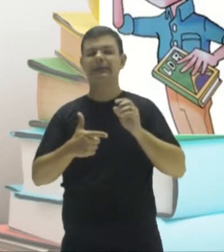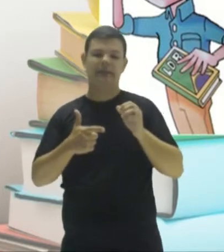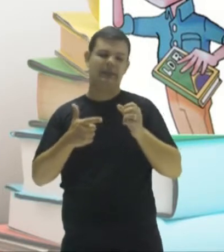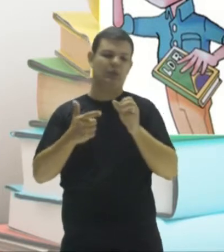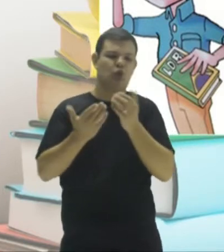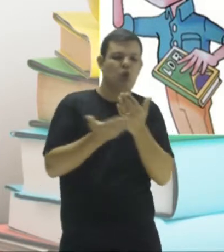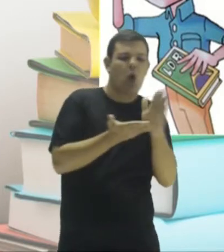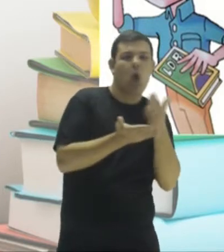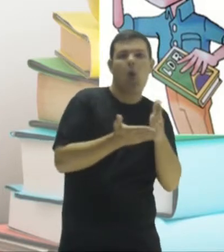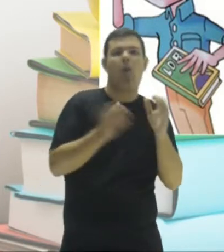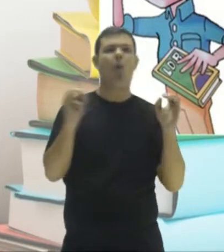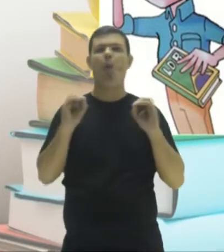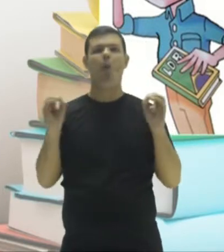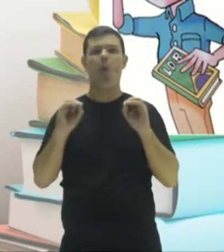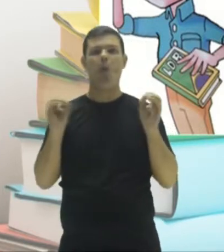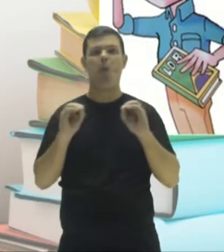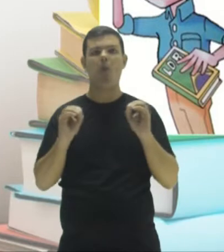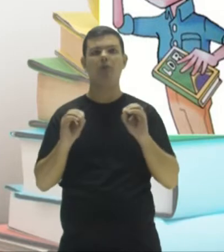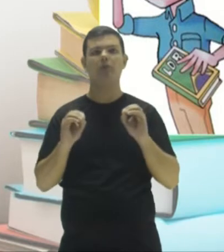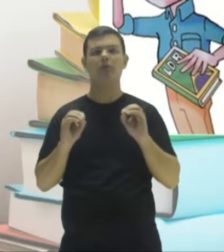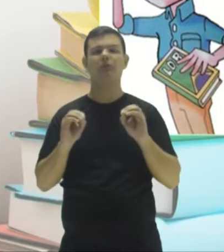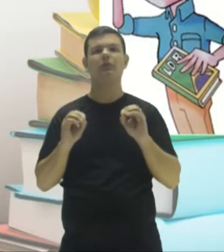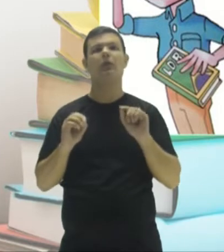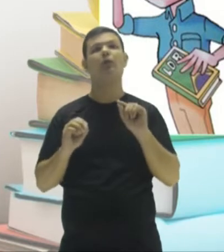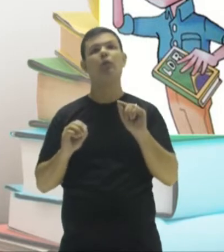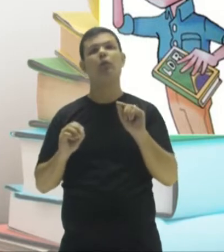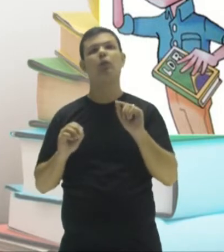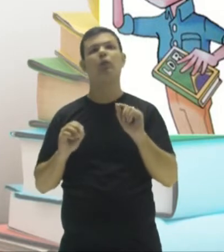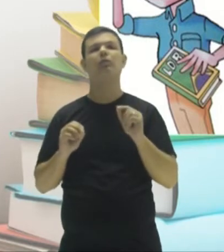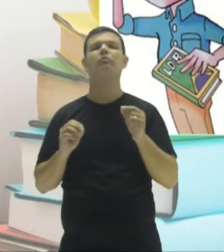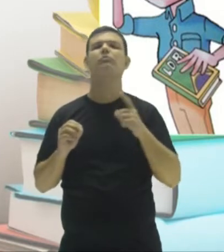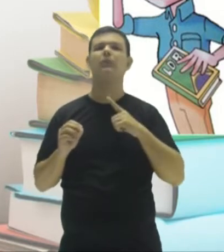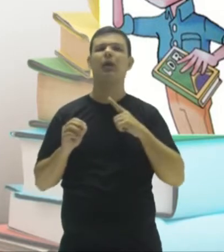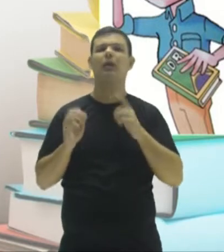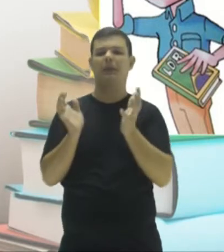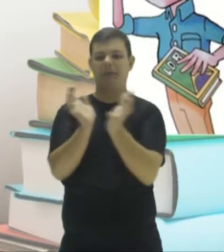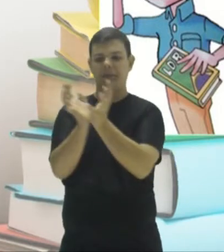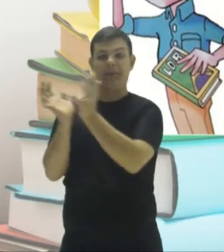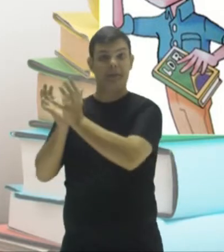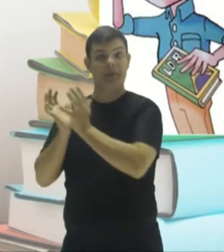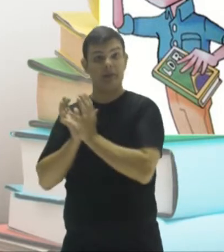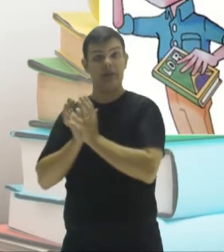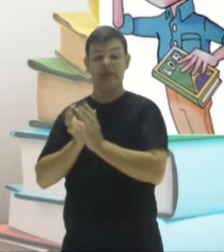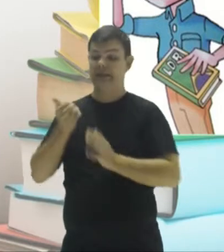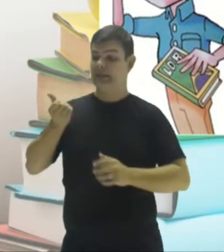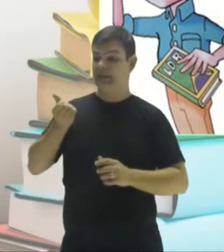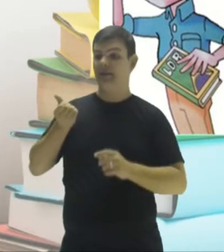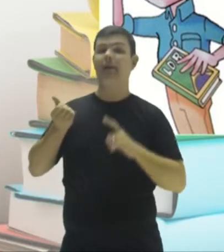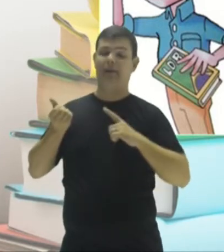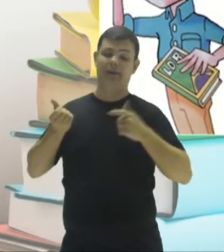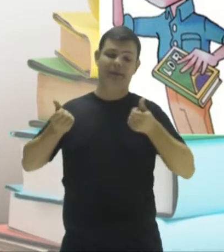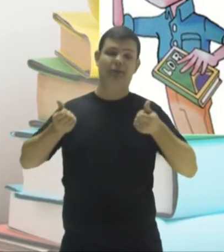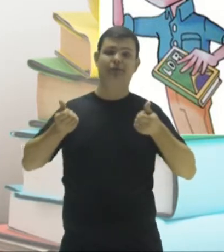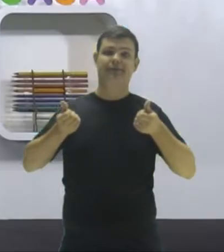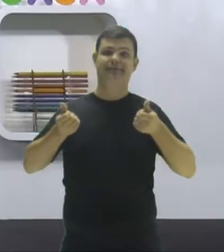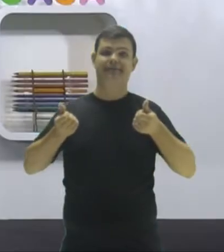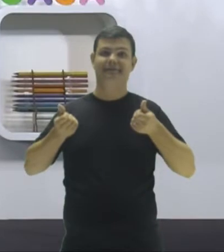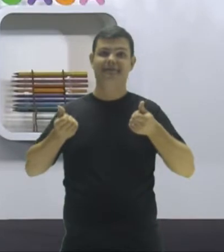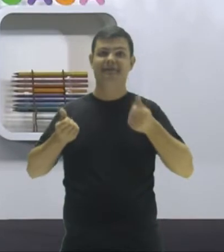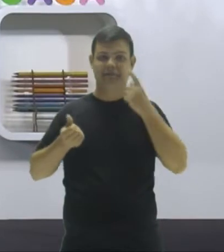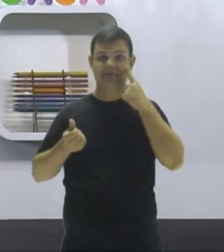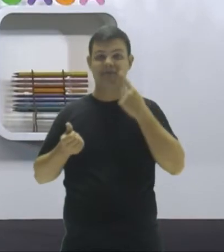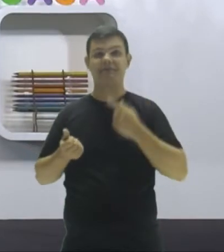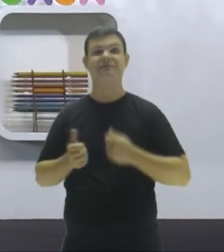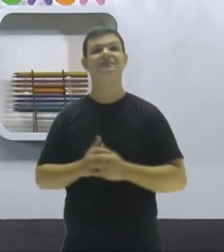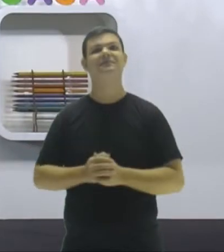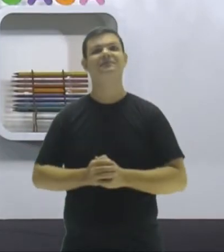resto pessoal. Indicamos o conjunto de divisores de seis, que é seis, ok? Dê uma olhada pra mim. Olha aí pessoal.